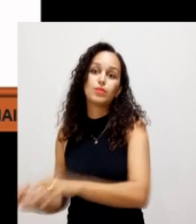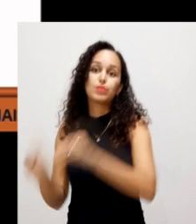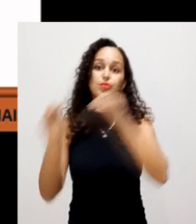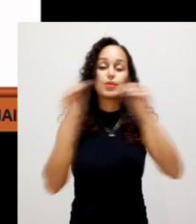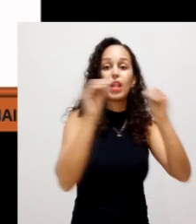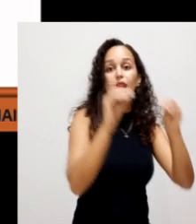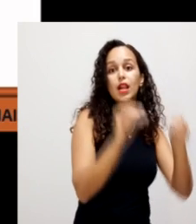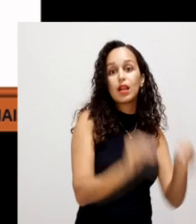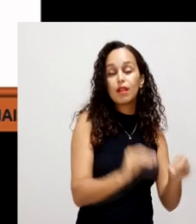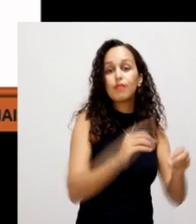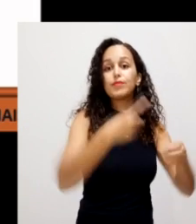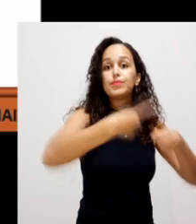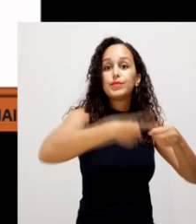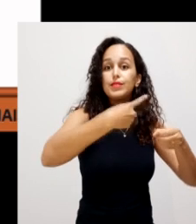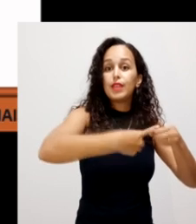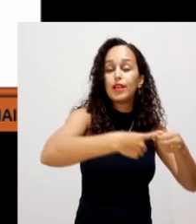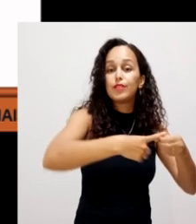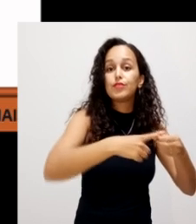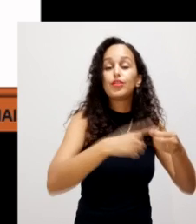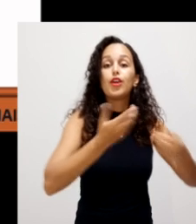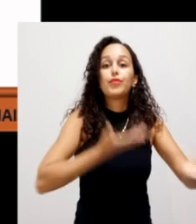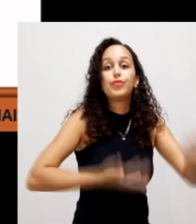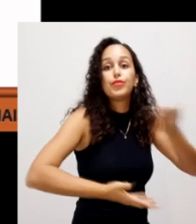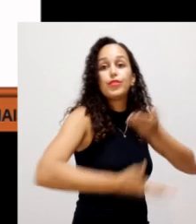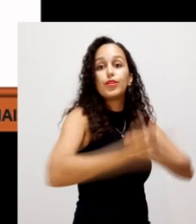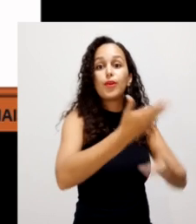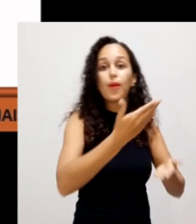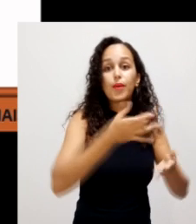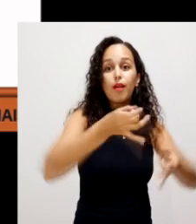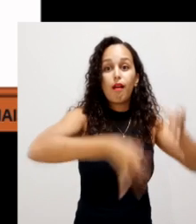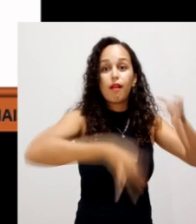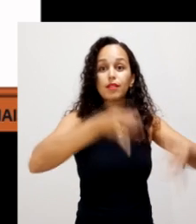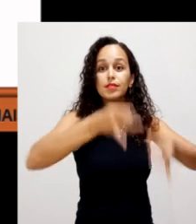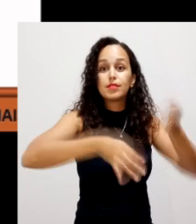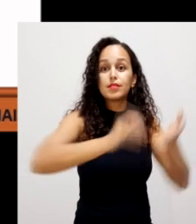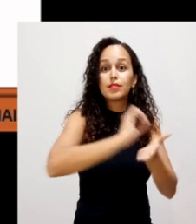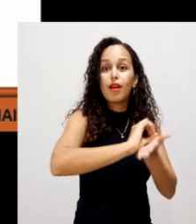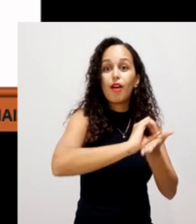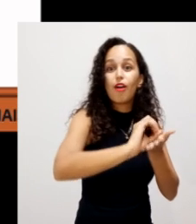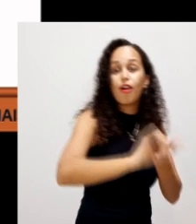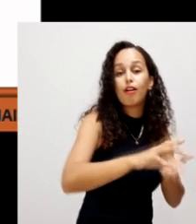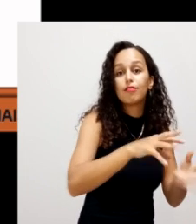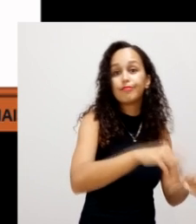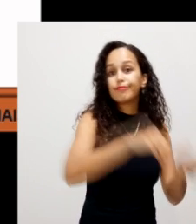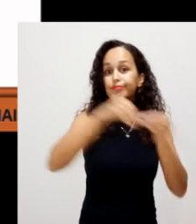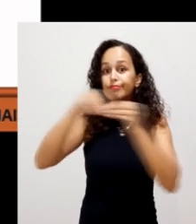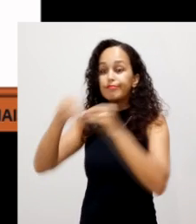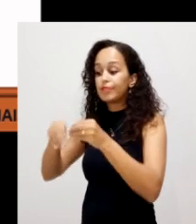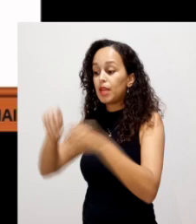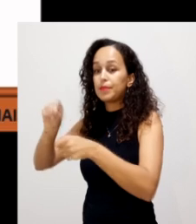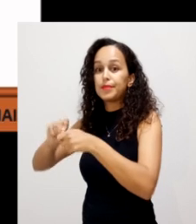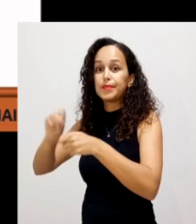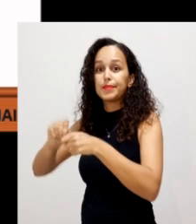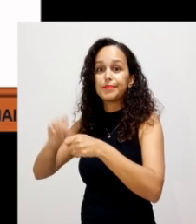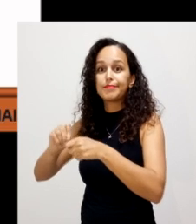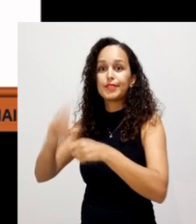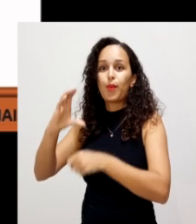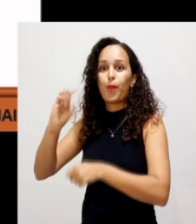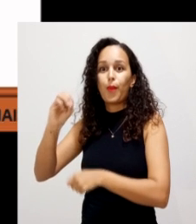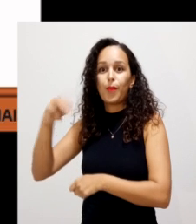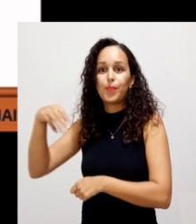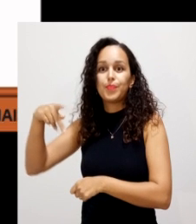em troca, eles voltavam com os resíduos urbanos, os quais faziam compostagem. E aí, utilizavam como corretivo, como